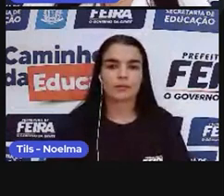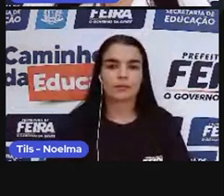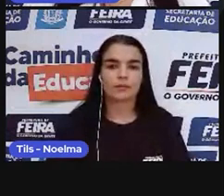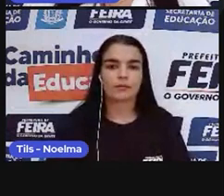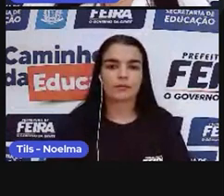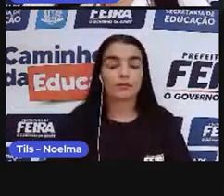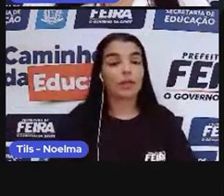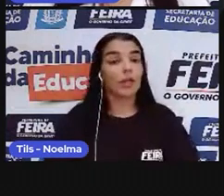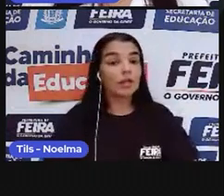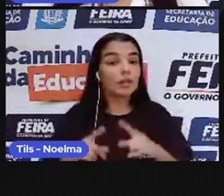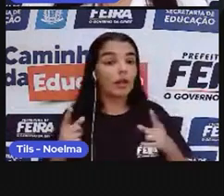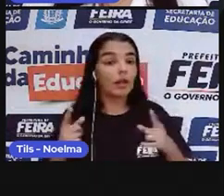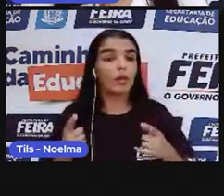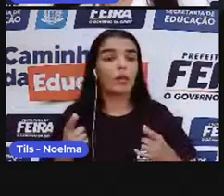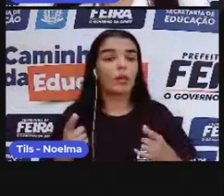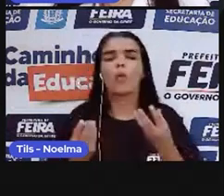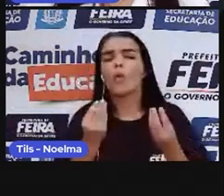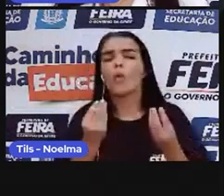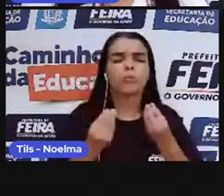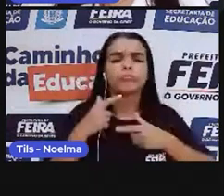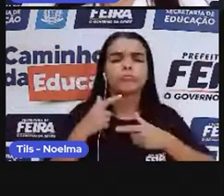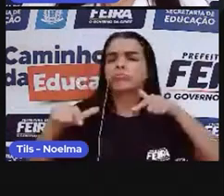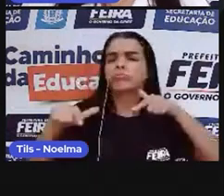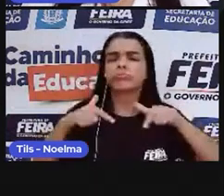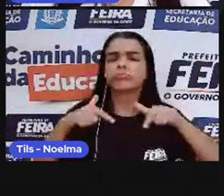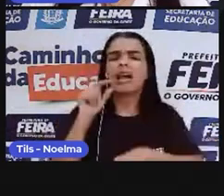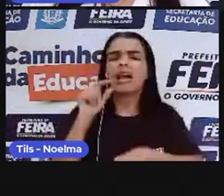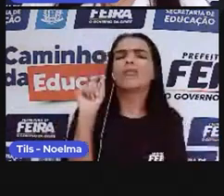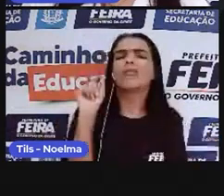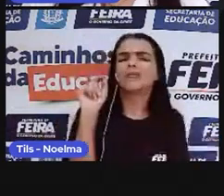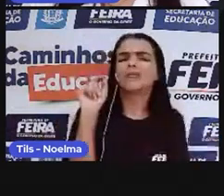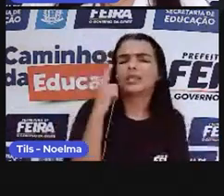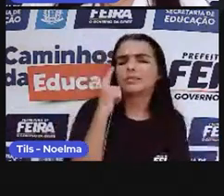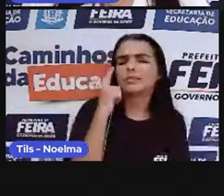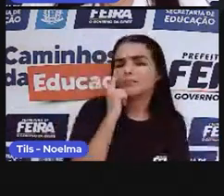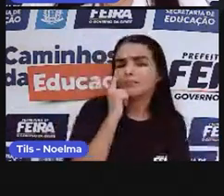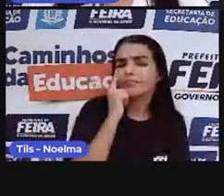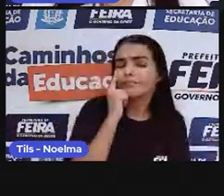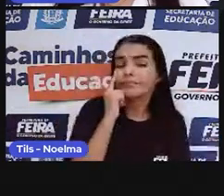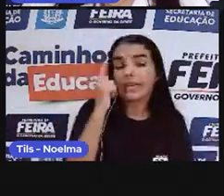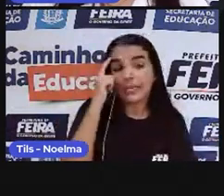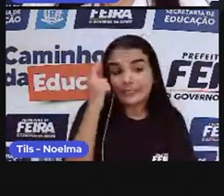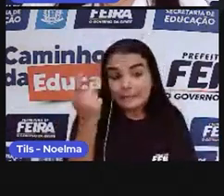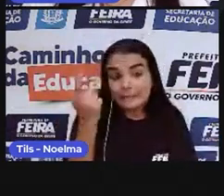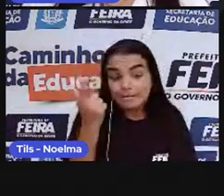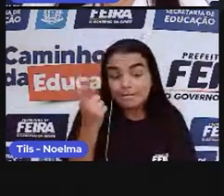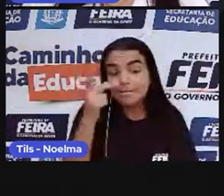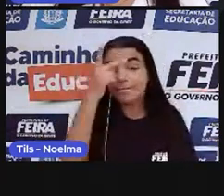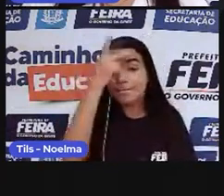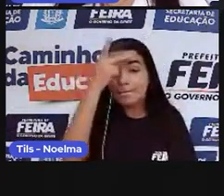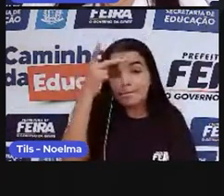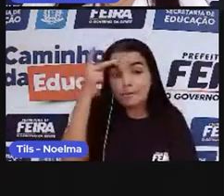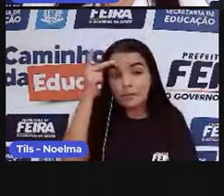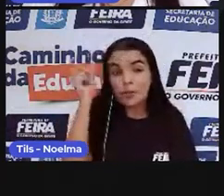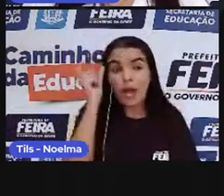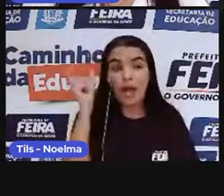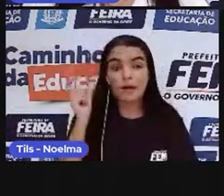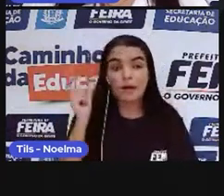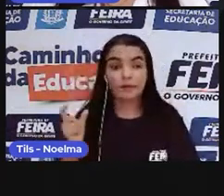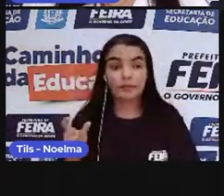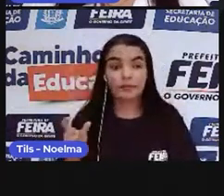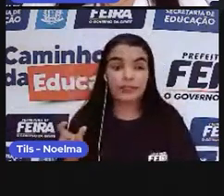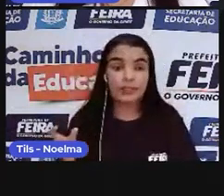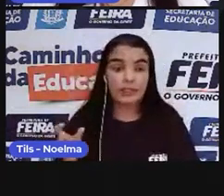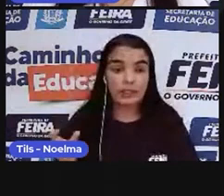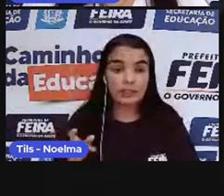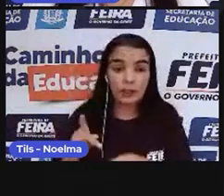E os trabalhadores? Quem eram os trabalhadores? Os negros escravos viviam nas senzalas, né? Alojamentos nos